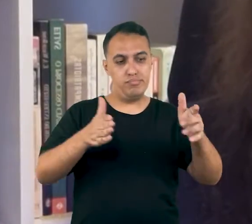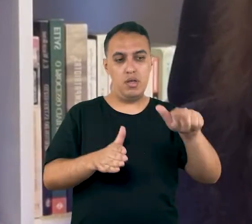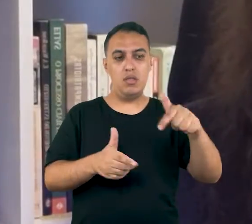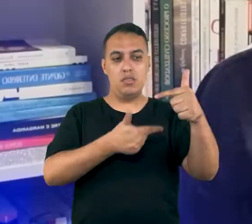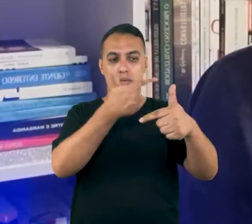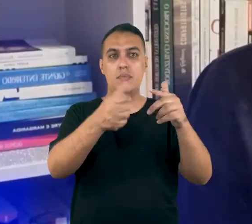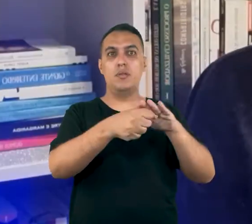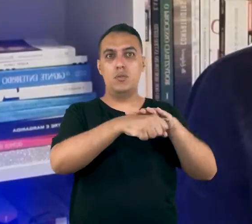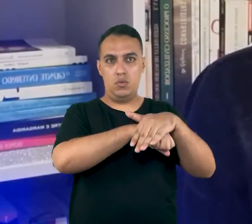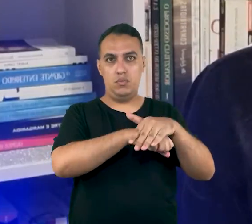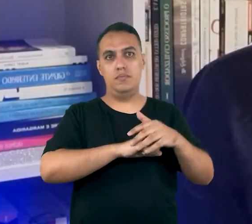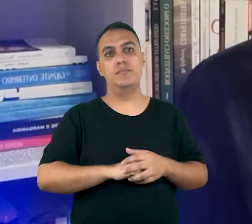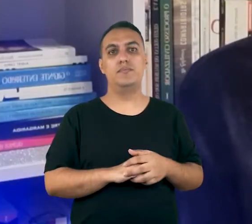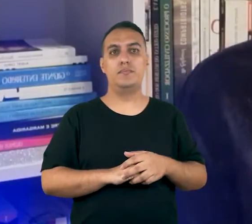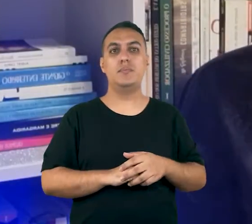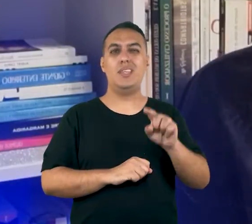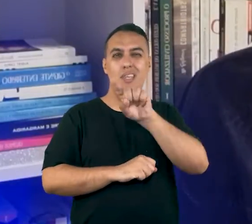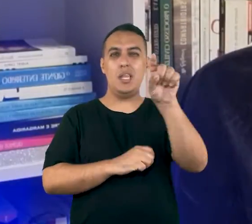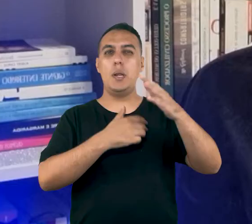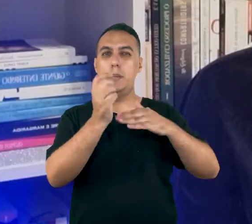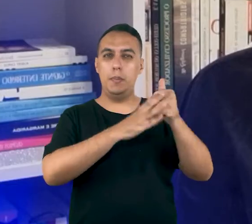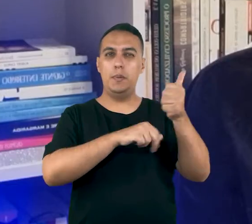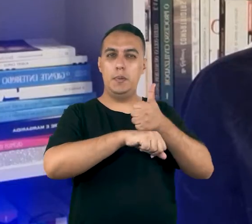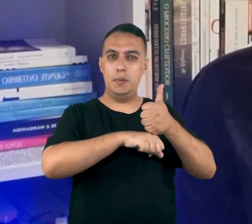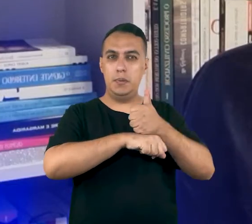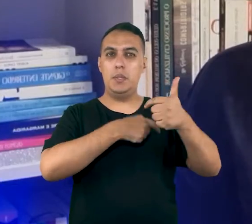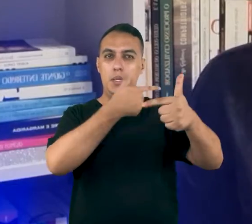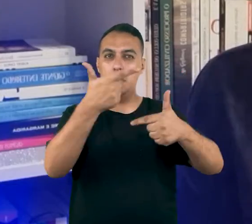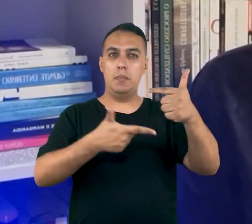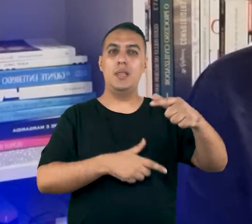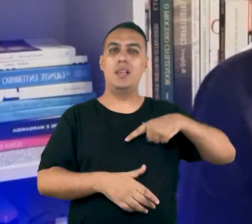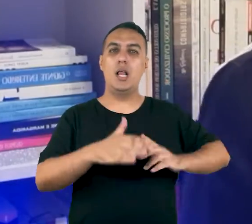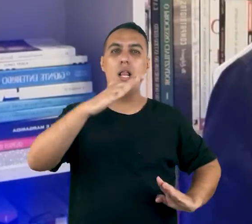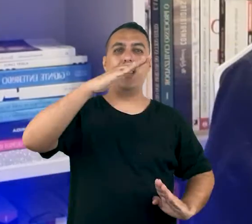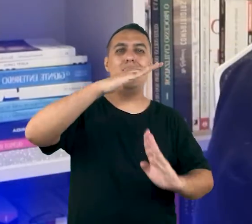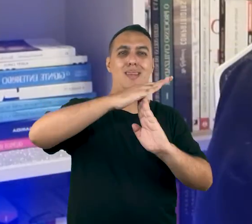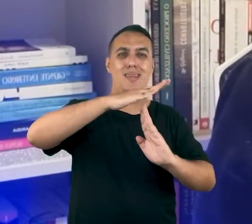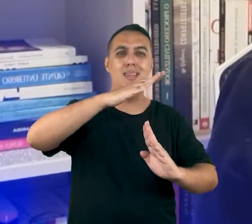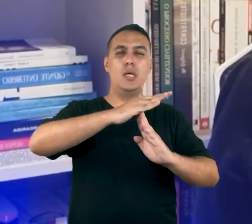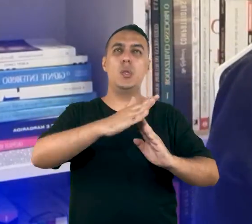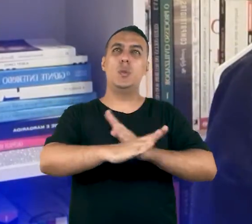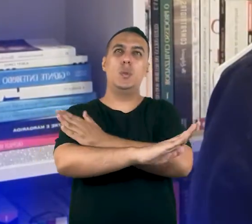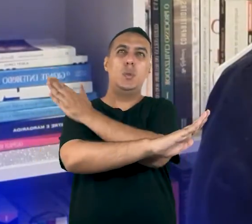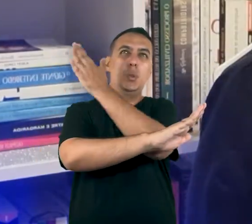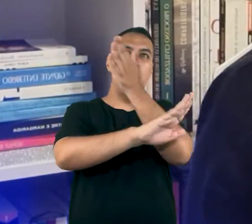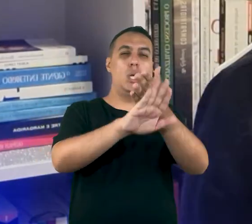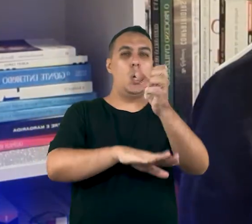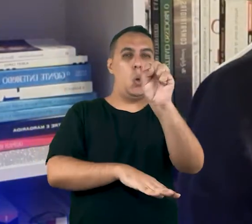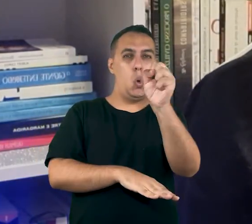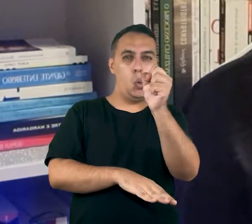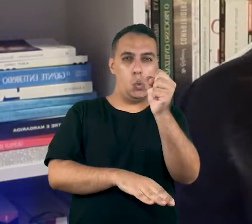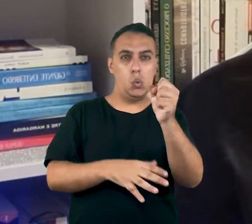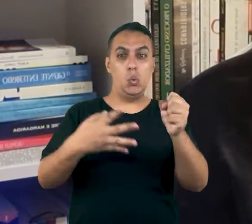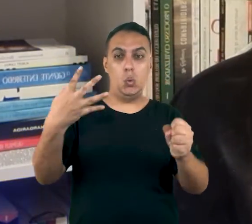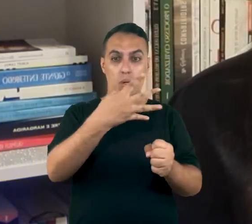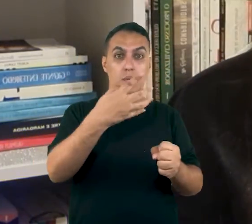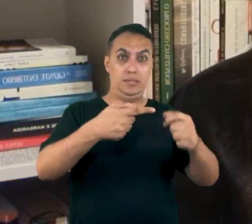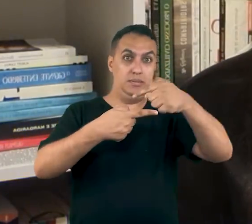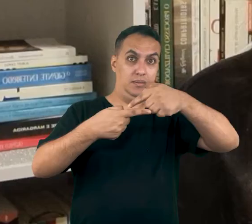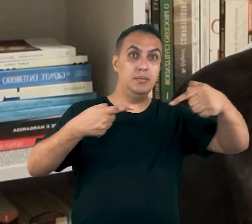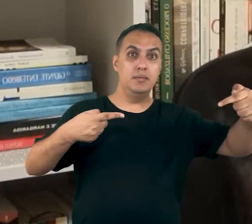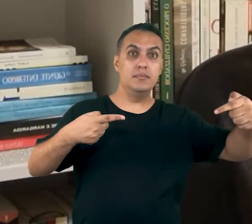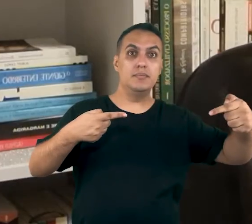trabalho noturno. Para aqueles profissionais que estão trabalhando com aquele limite de jornada de 8 horas por dia e 44